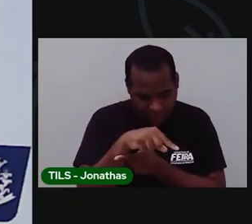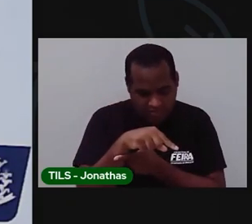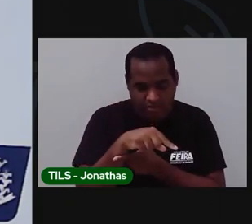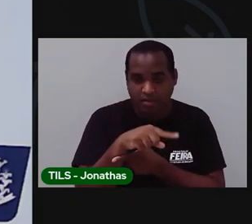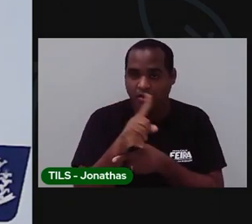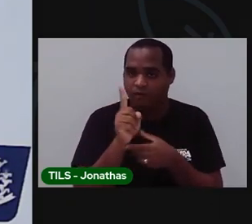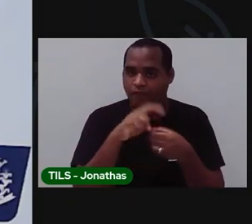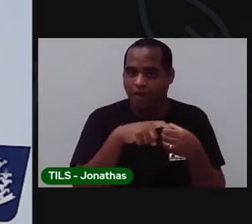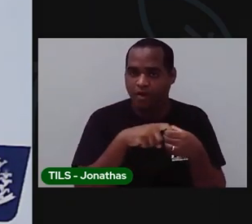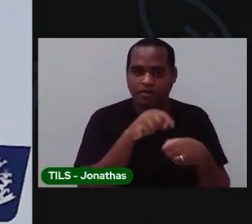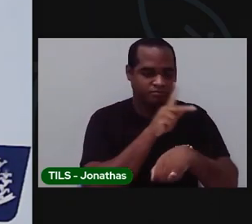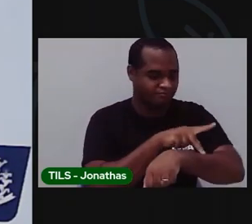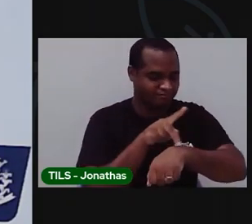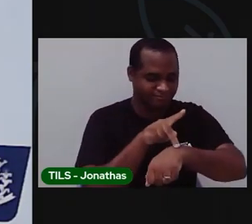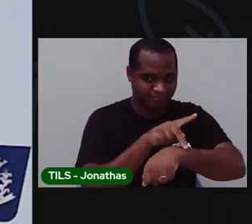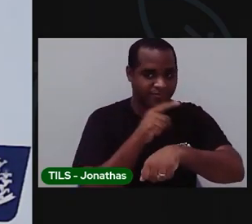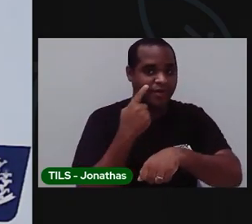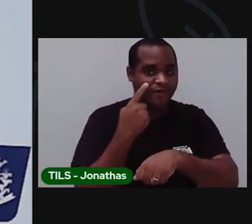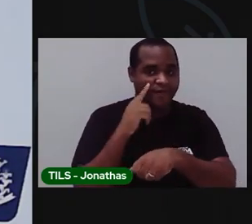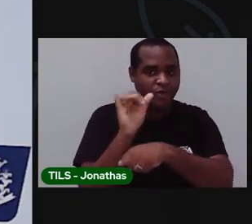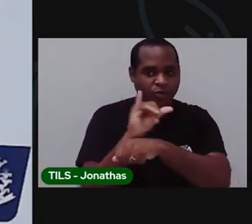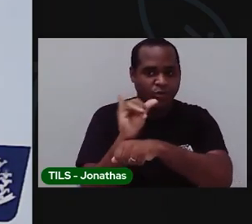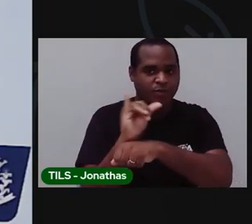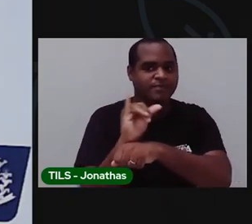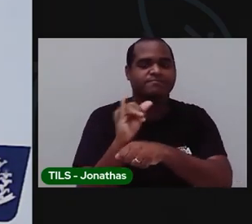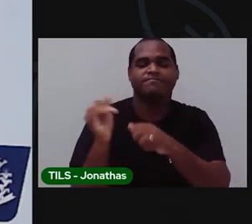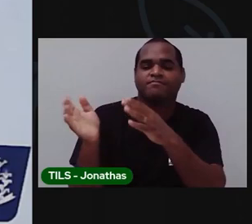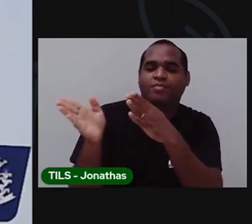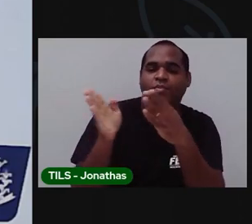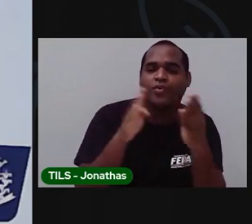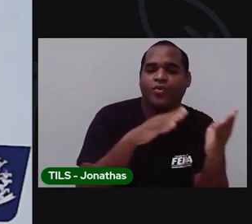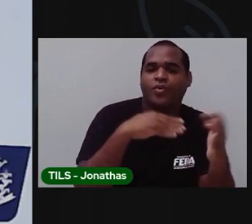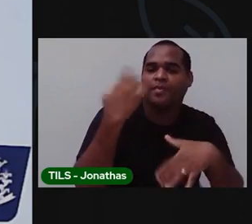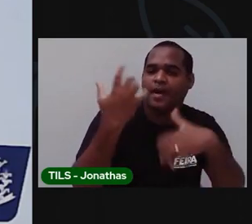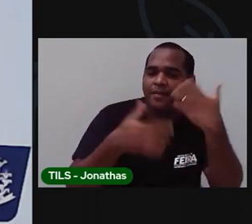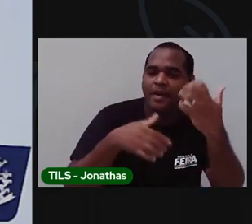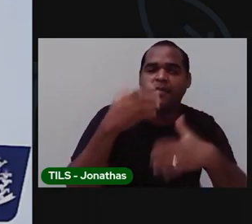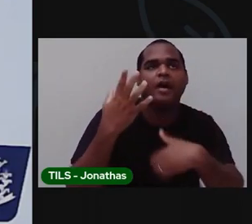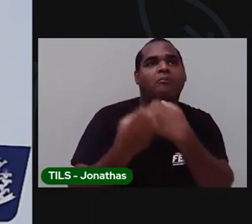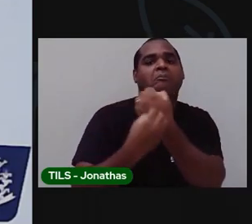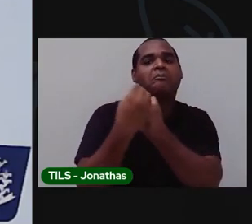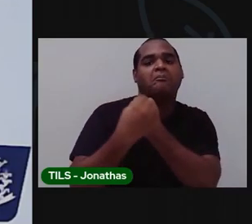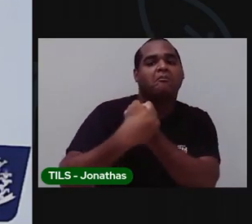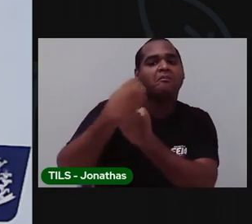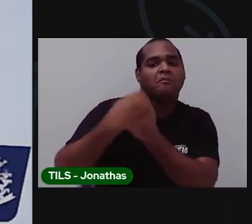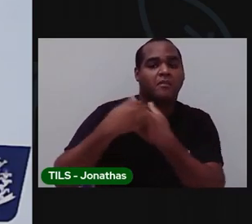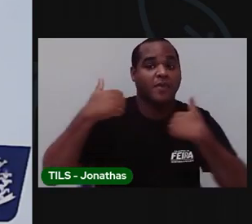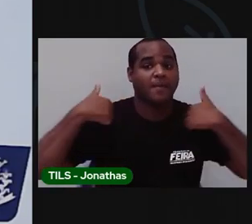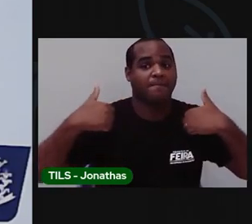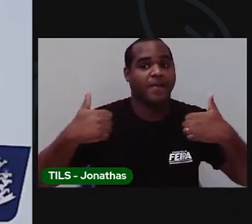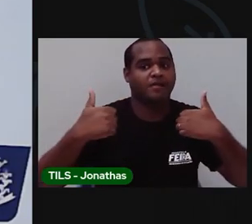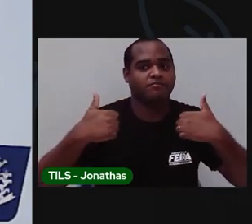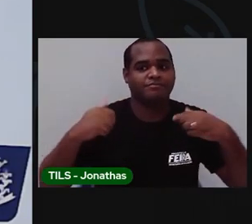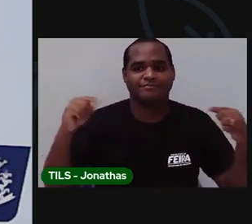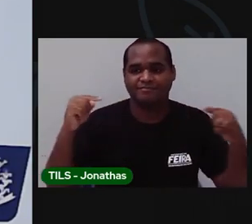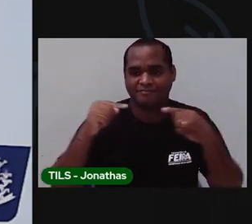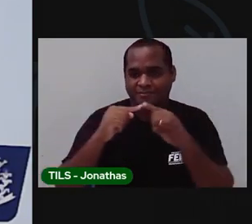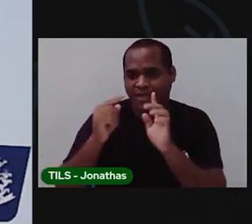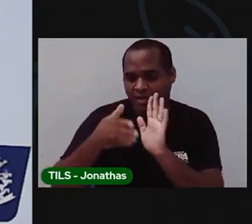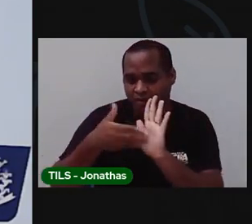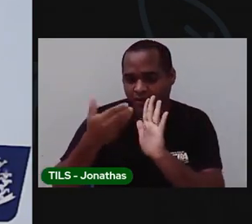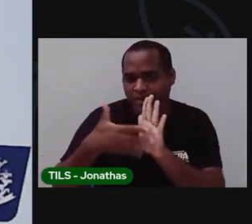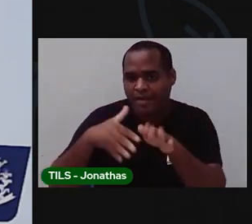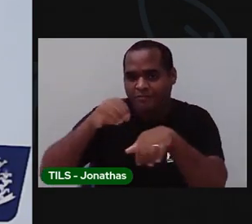Volta aqui. Assiste o vídeo de novo. E segue as instruções do manual. Tá bom? Lá do caderno de